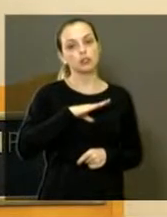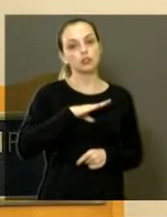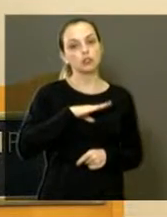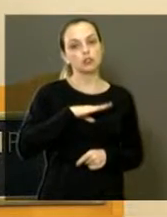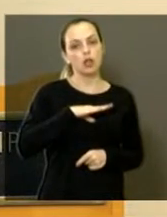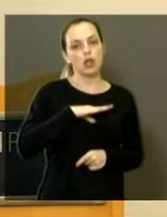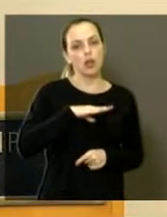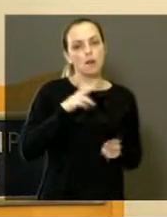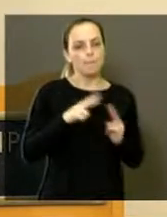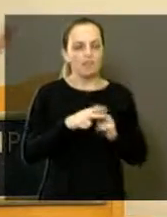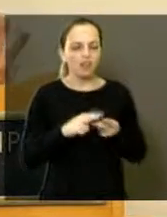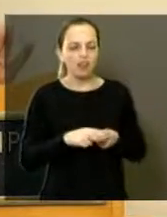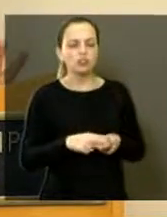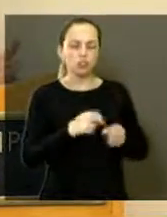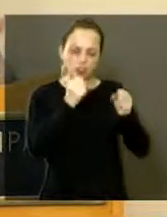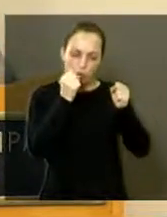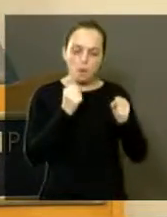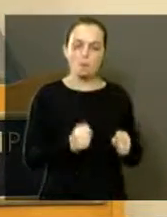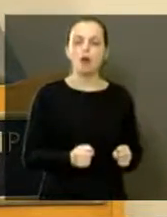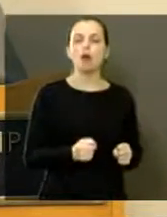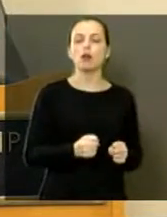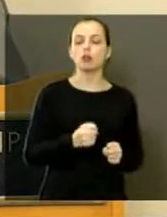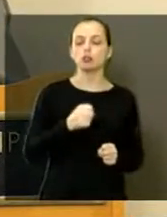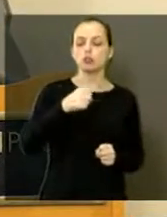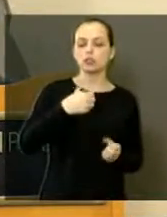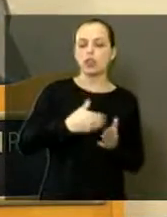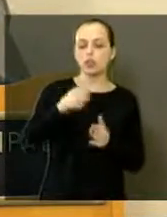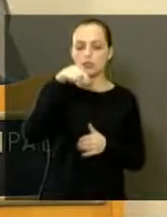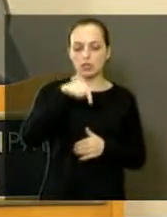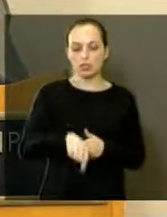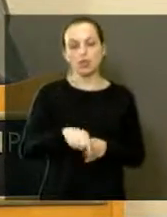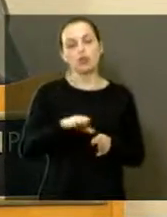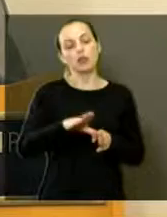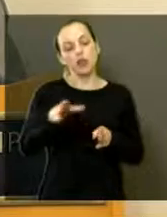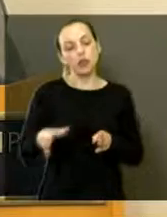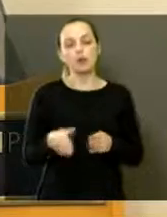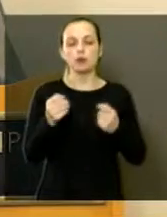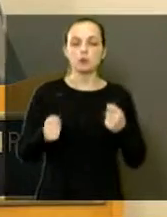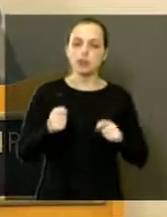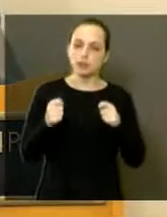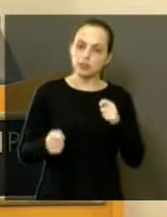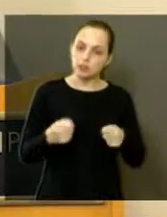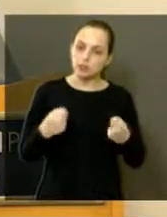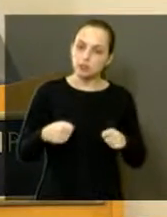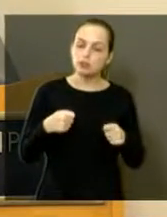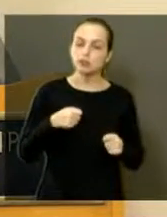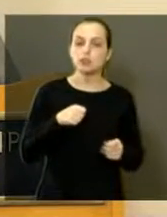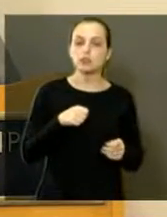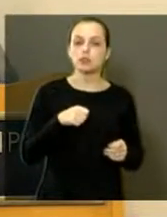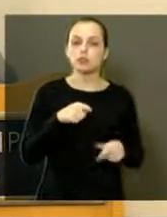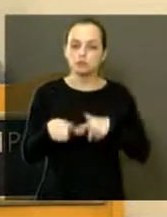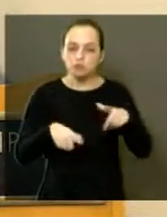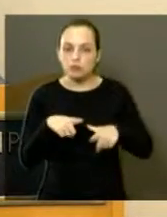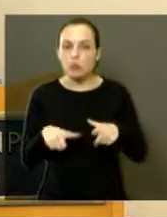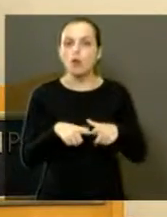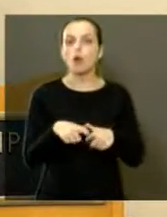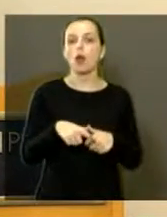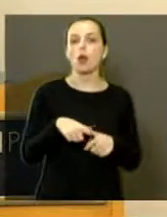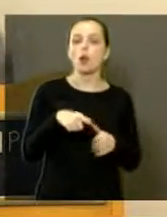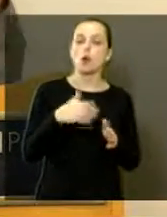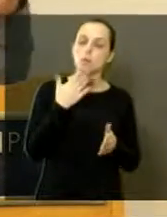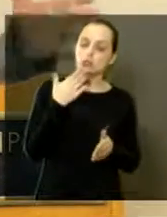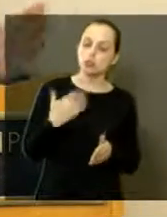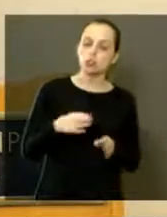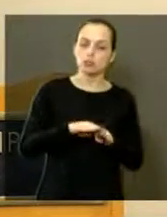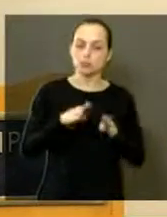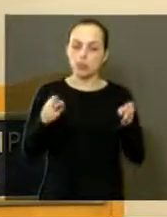sair de Araraquara. E essa casa tem que fazer o movimento. Eu acho que deveria partir o requerimento da mesa, com